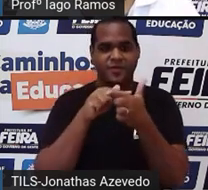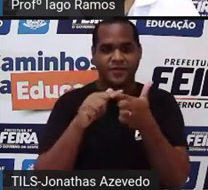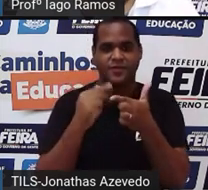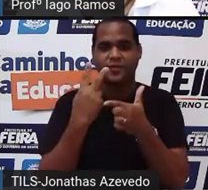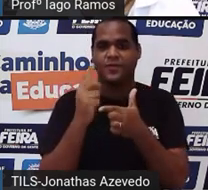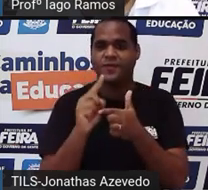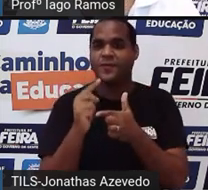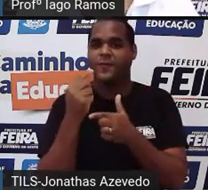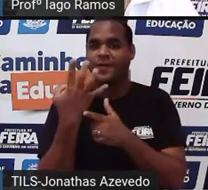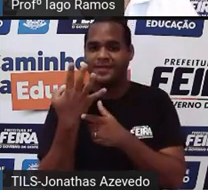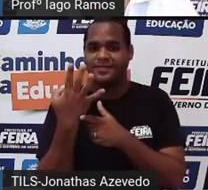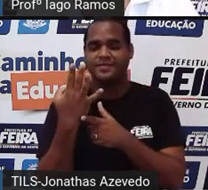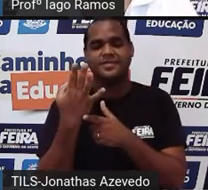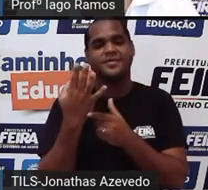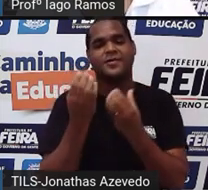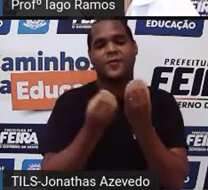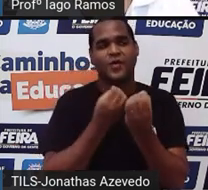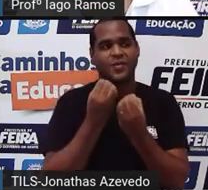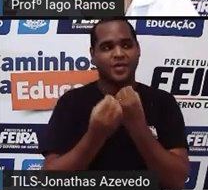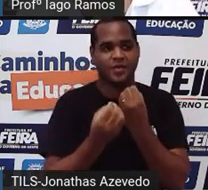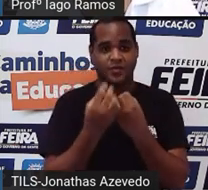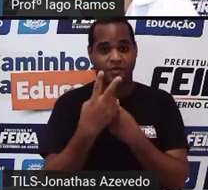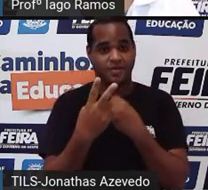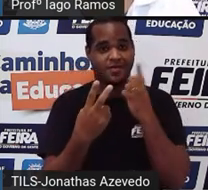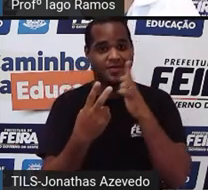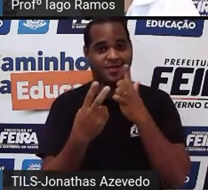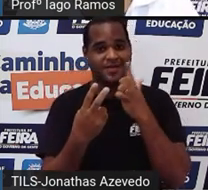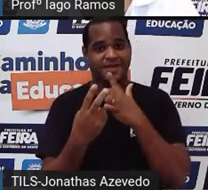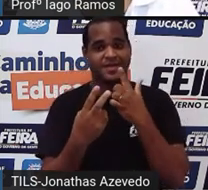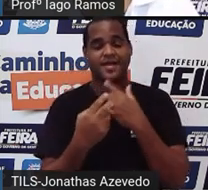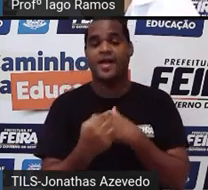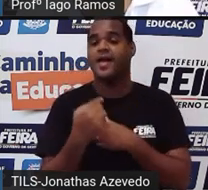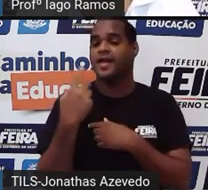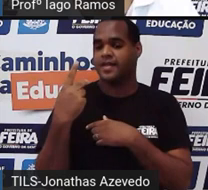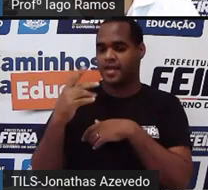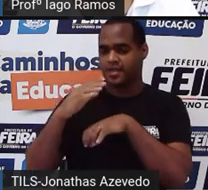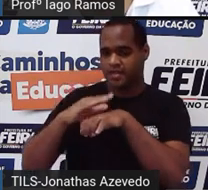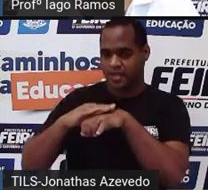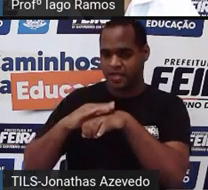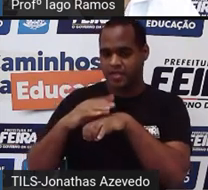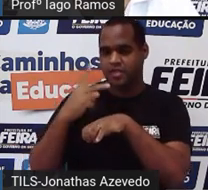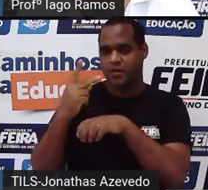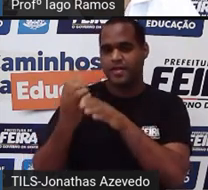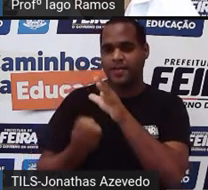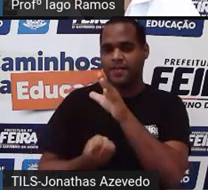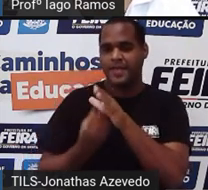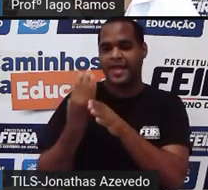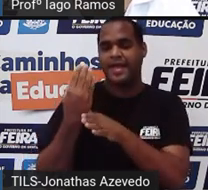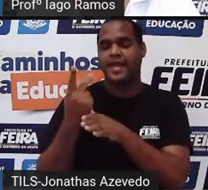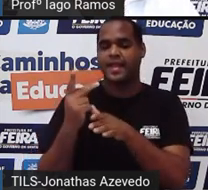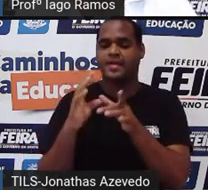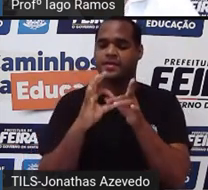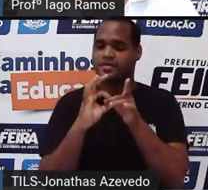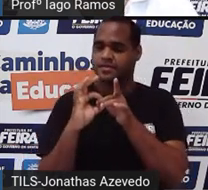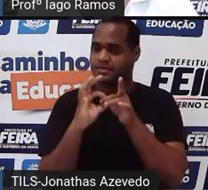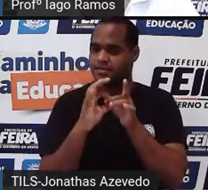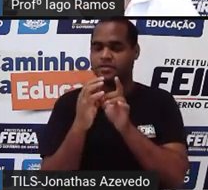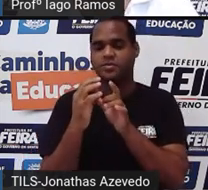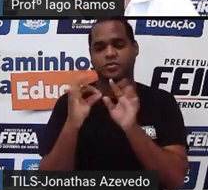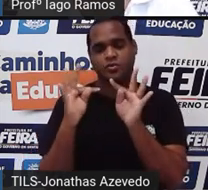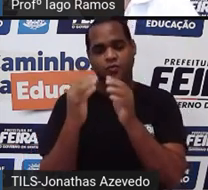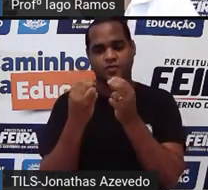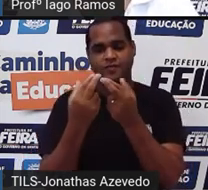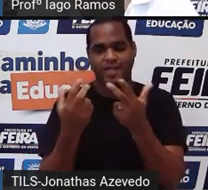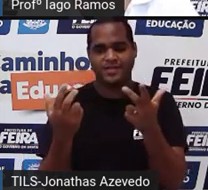2,4, vai dar 2. E esse 2 vai aparecer relacionando todos os lados,